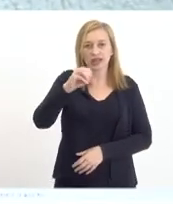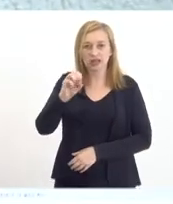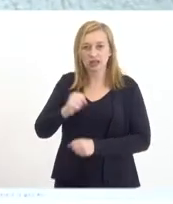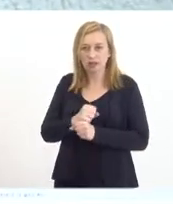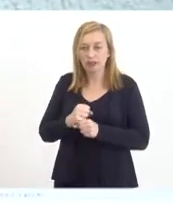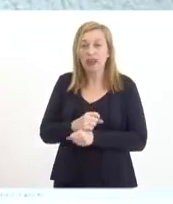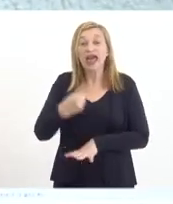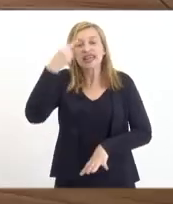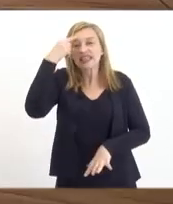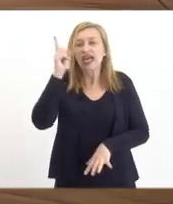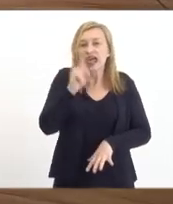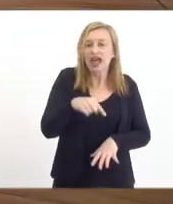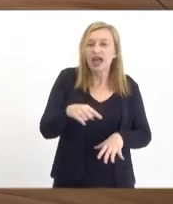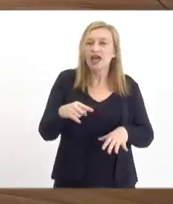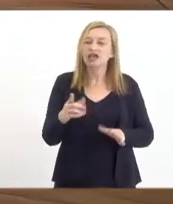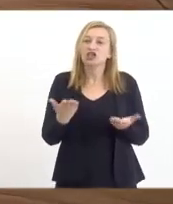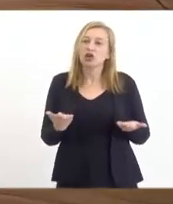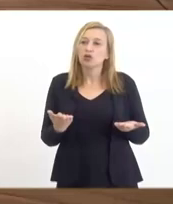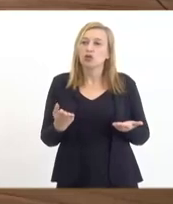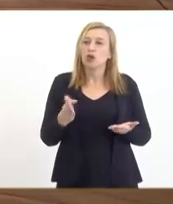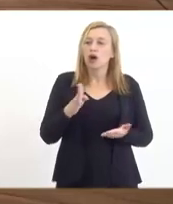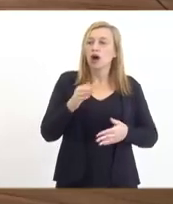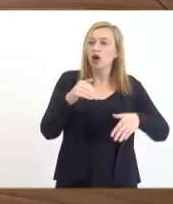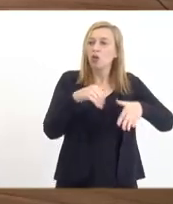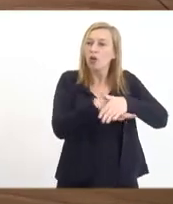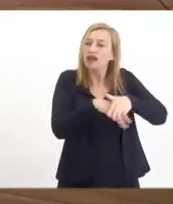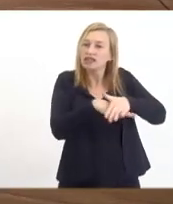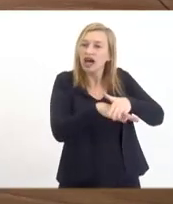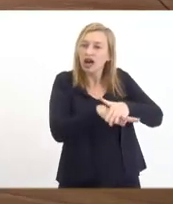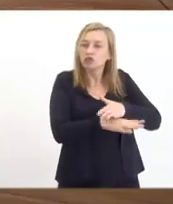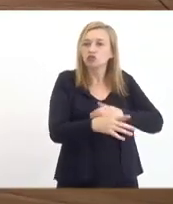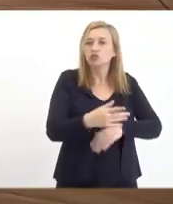A ideia é uma poupança pública para socorrer o Estado